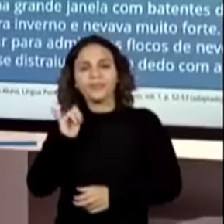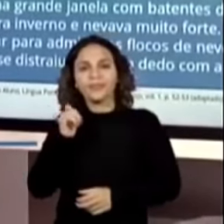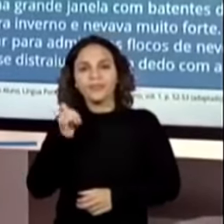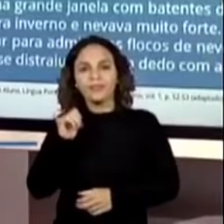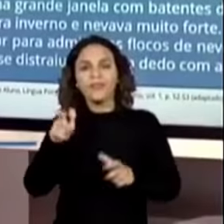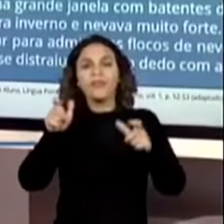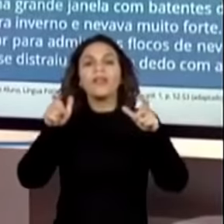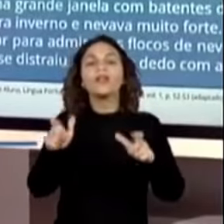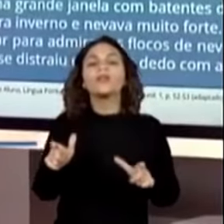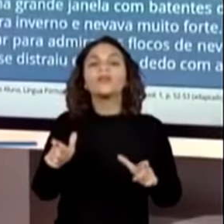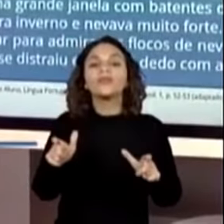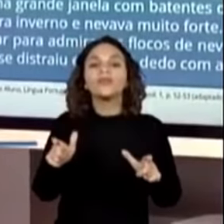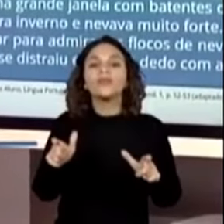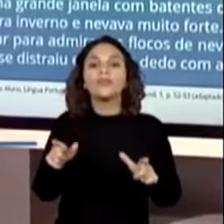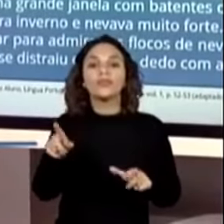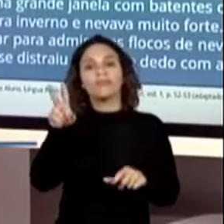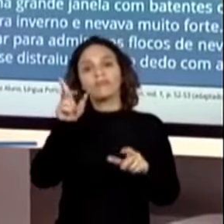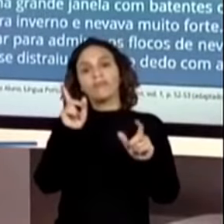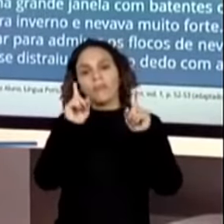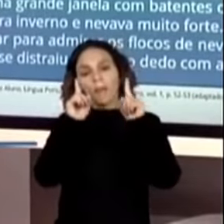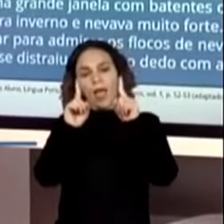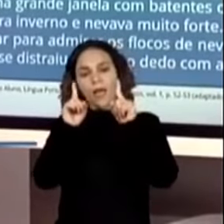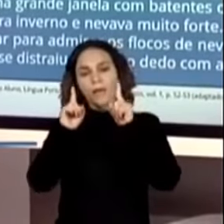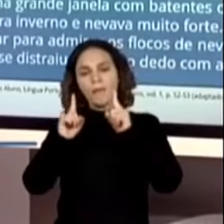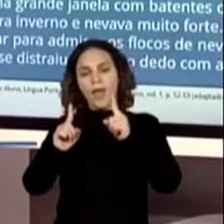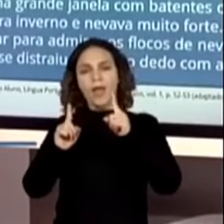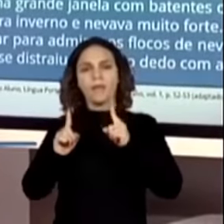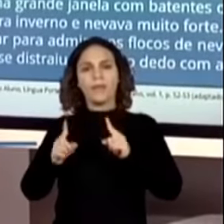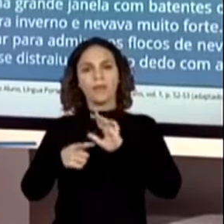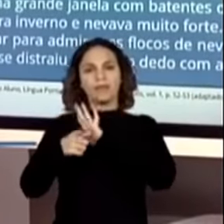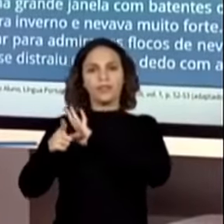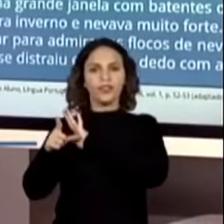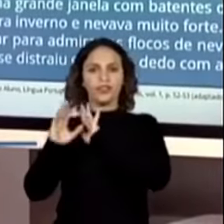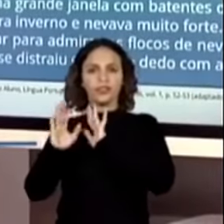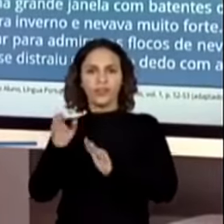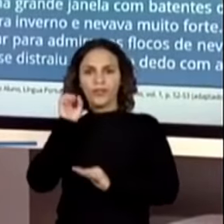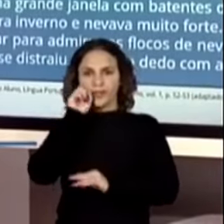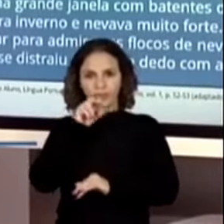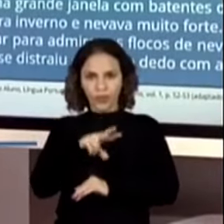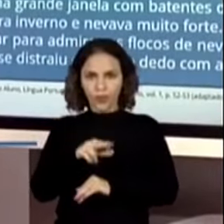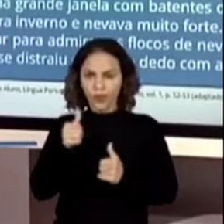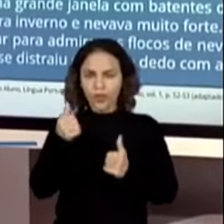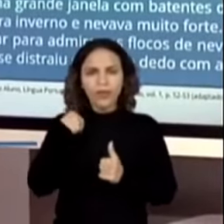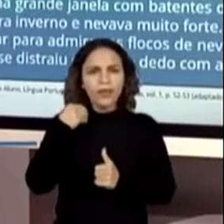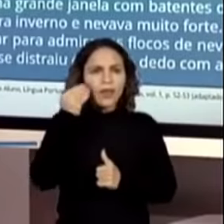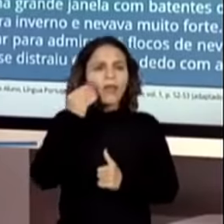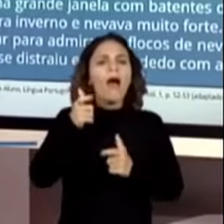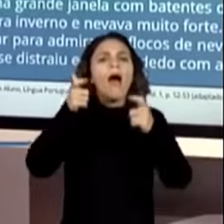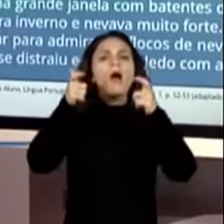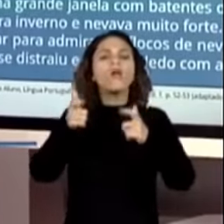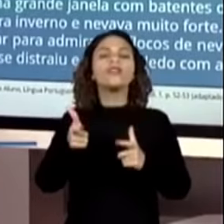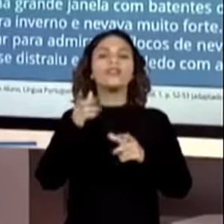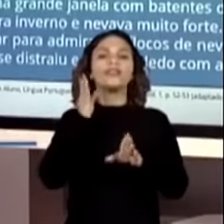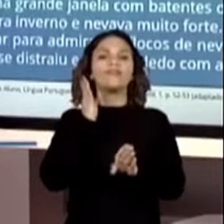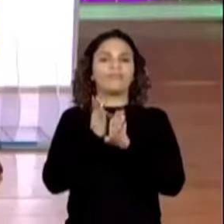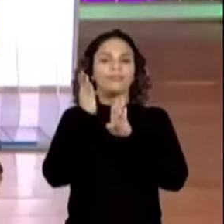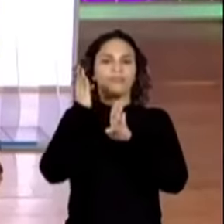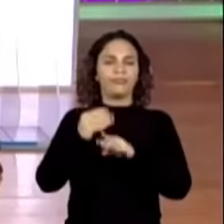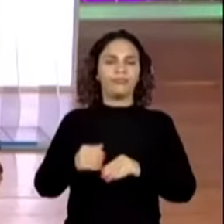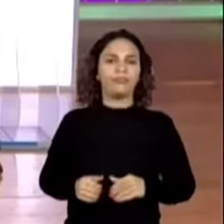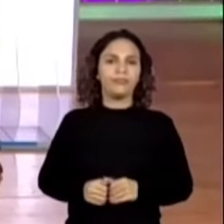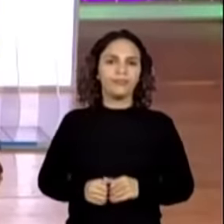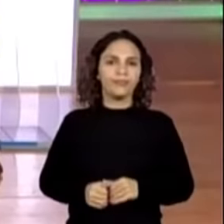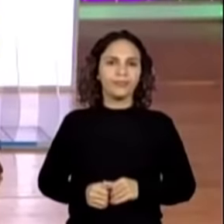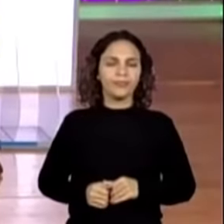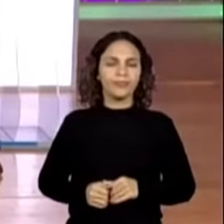em trechos de contos que nós até já vimos. Certo? Nós vamos tentar identificar isso. Vamos lá.